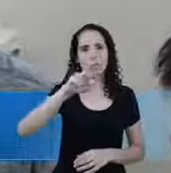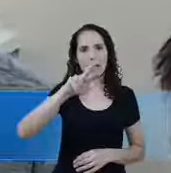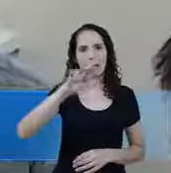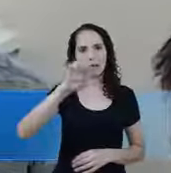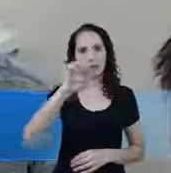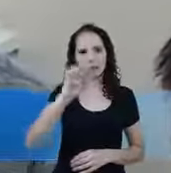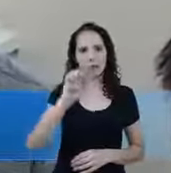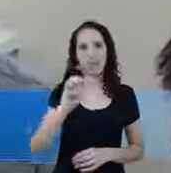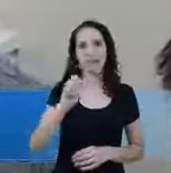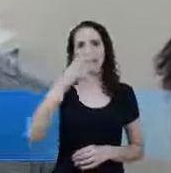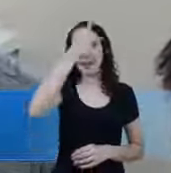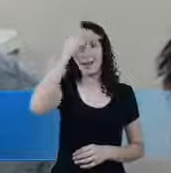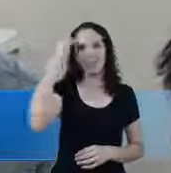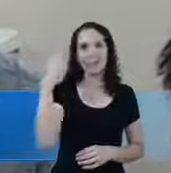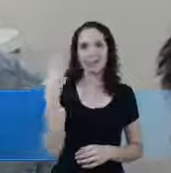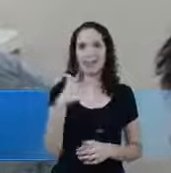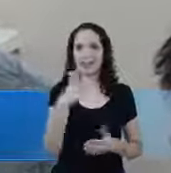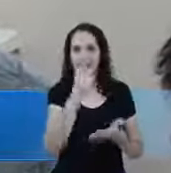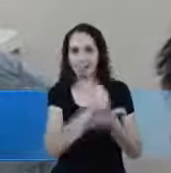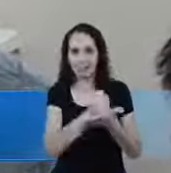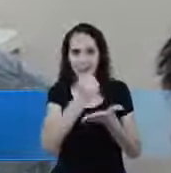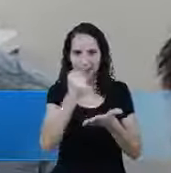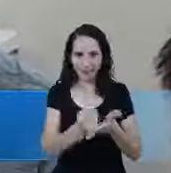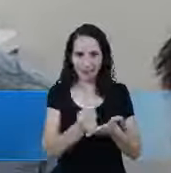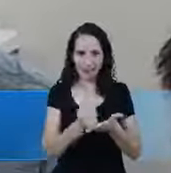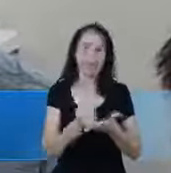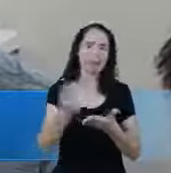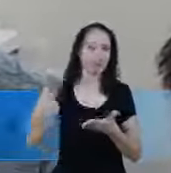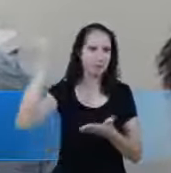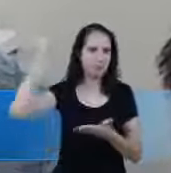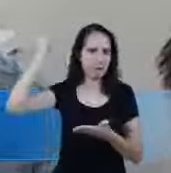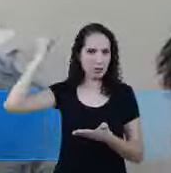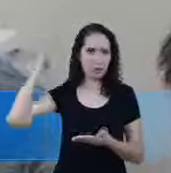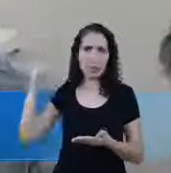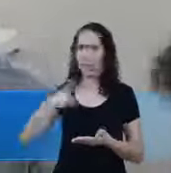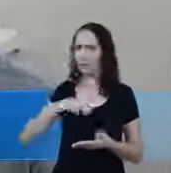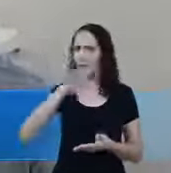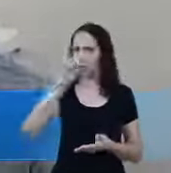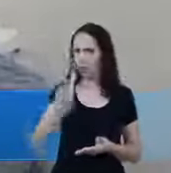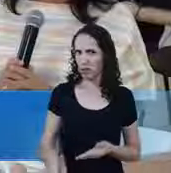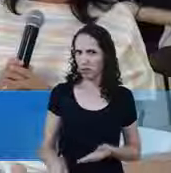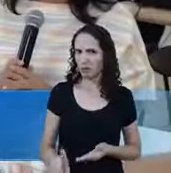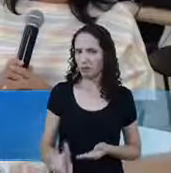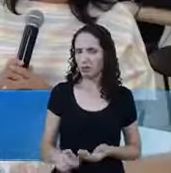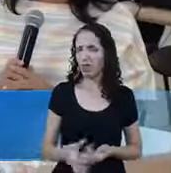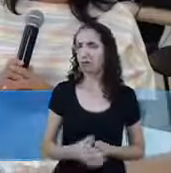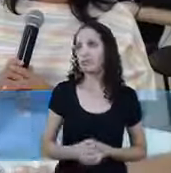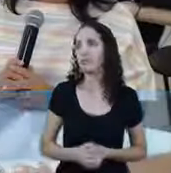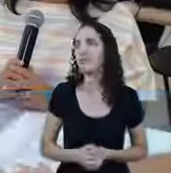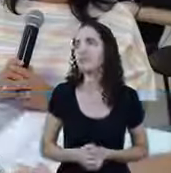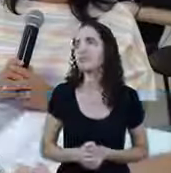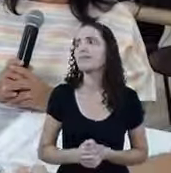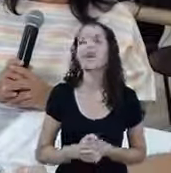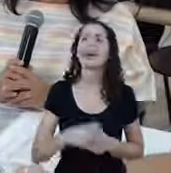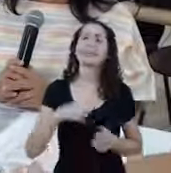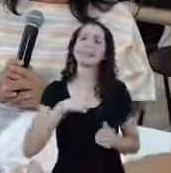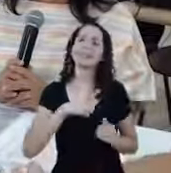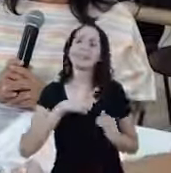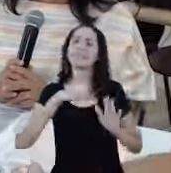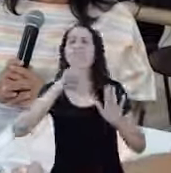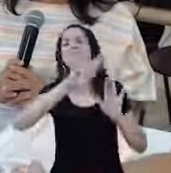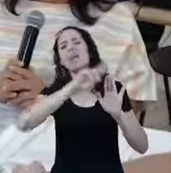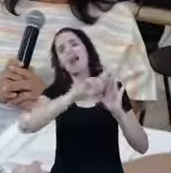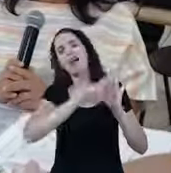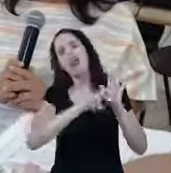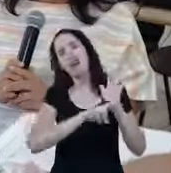Quem não tem Carteira assinada Já faz algum tempo Eu tenho direito? Então, aí A gente tem que Ter uma série de requisitos